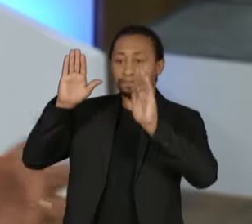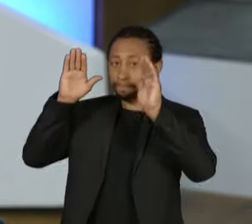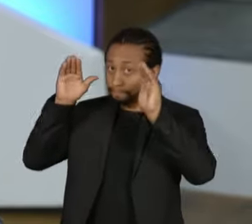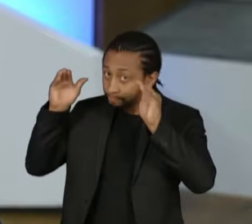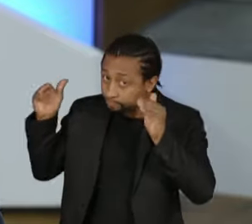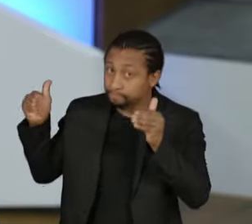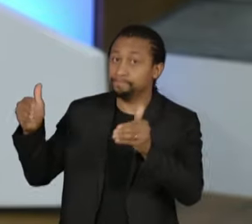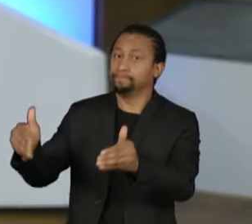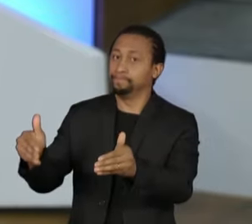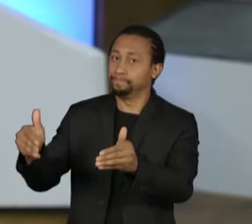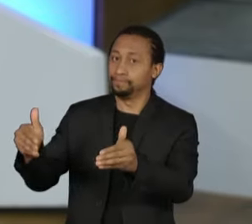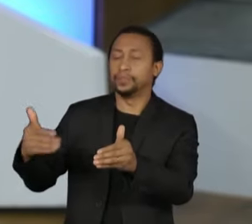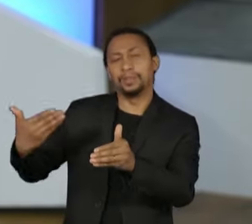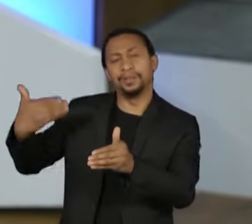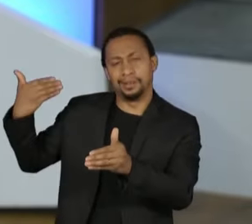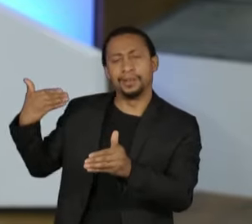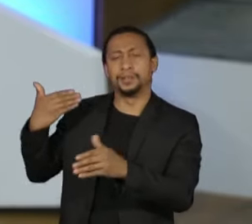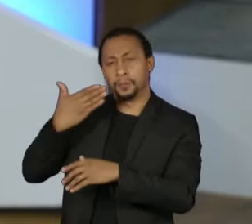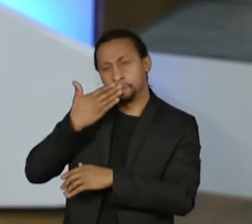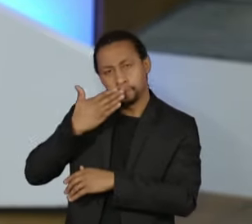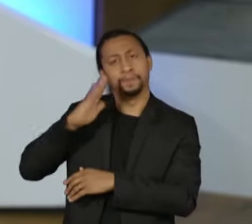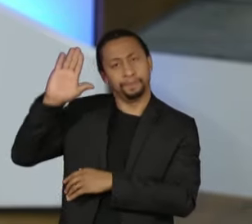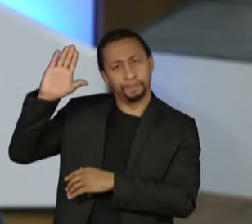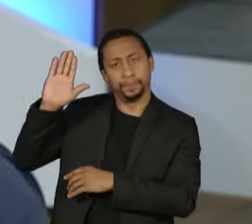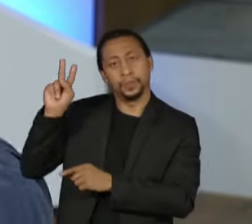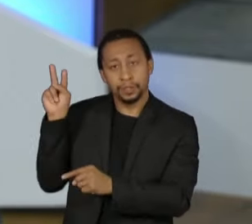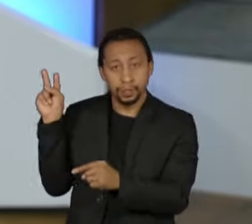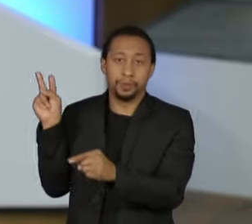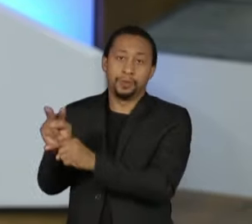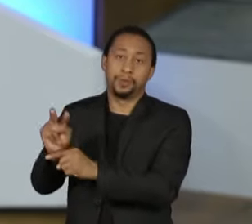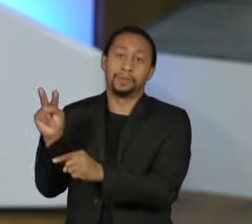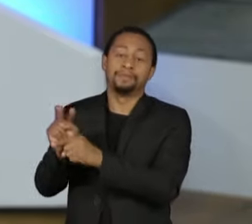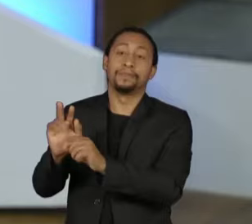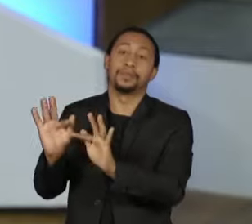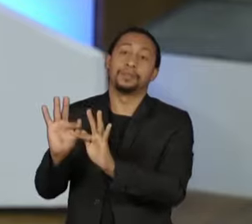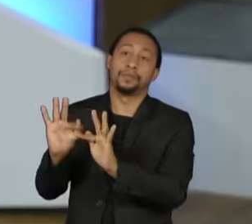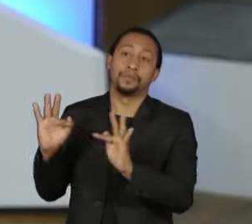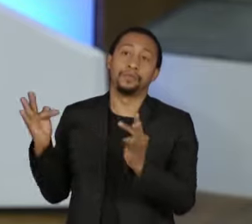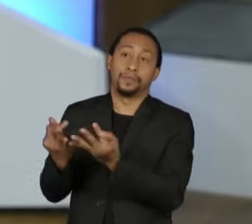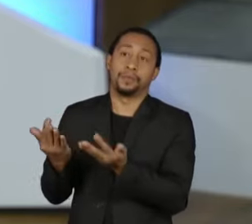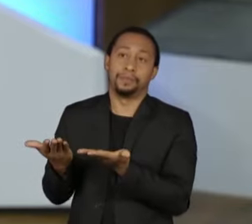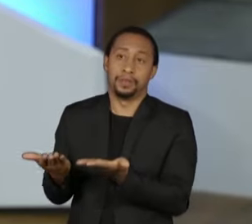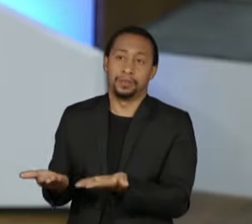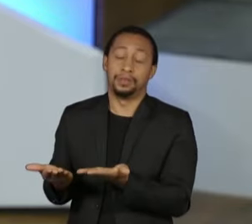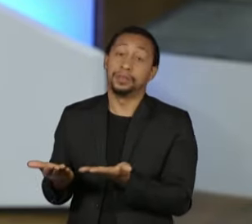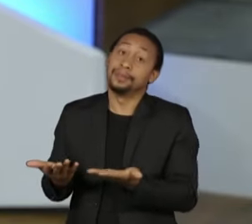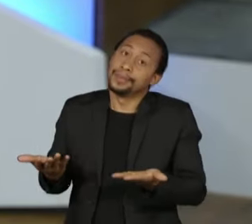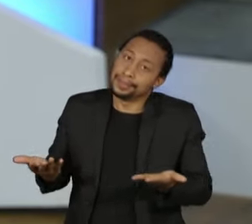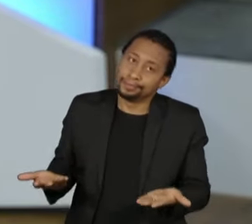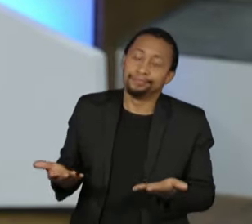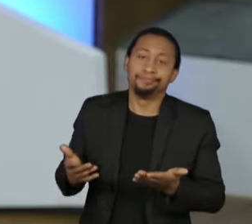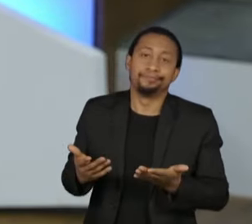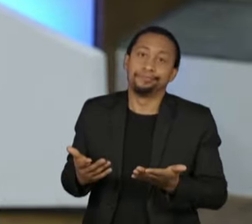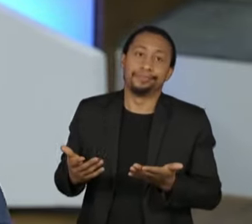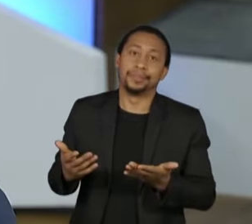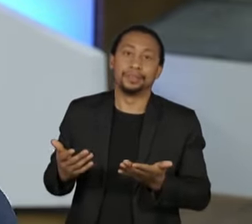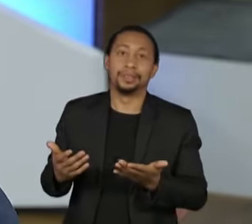lá atrás na família. Ali a família. Claro que ninguém quer que essas pessoas